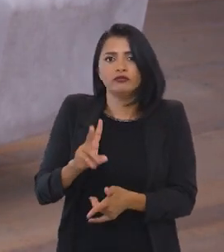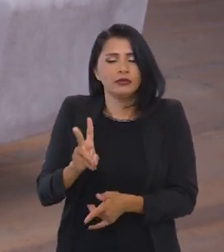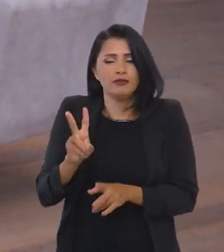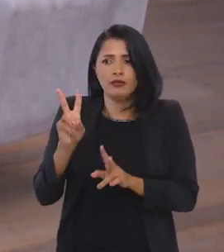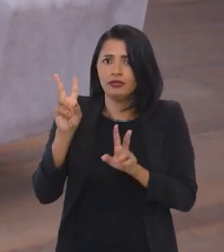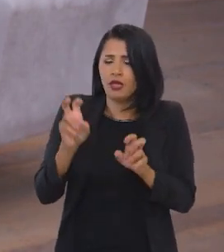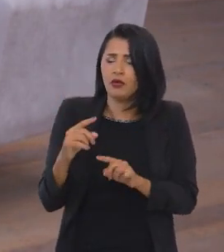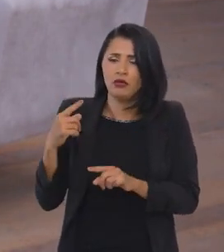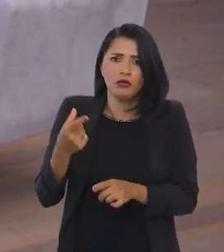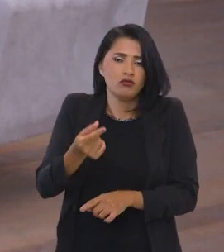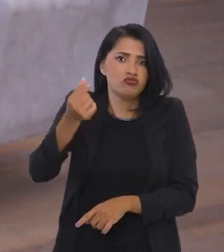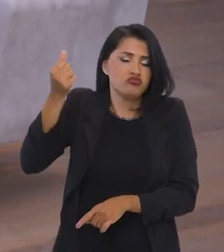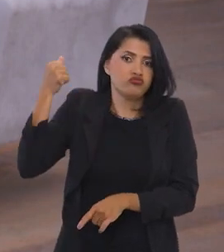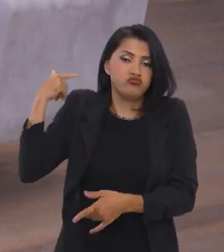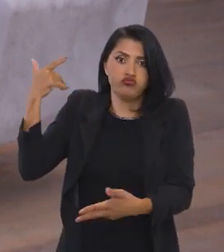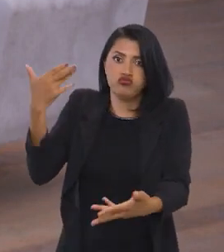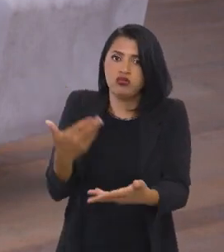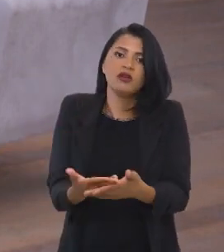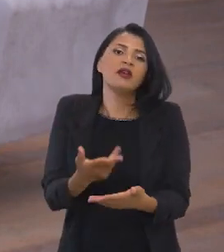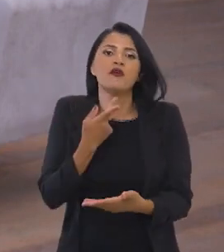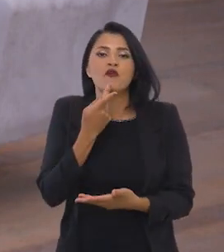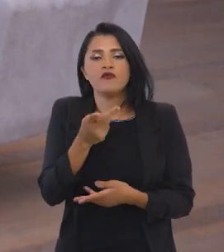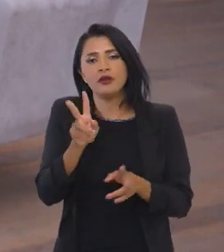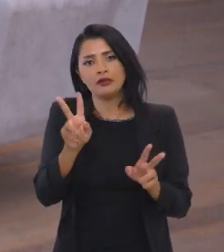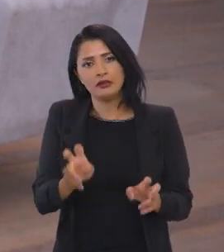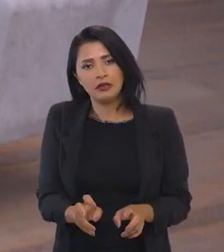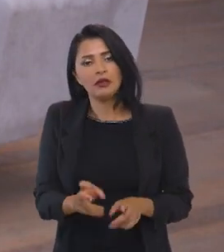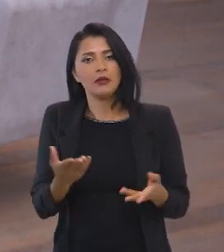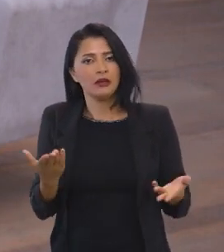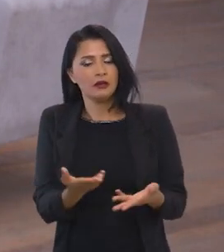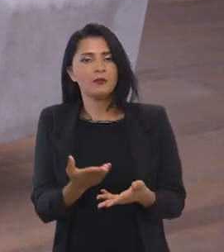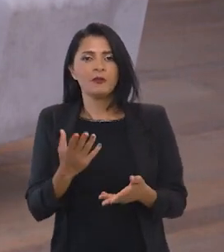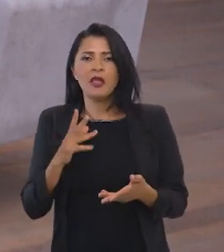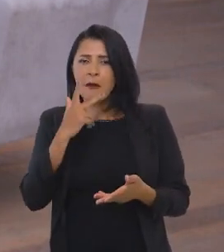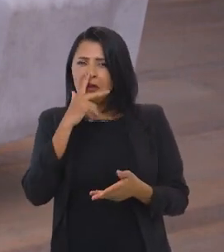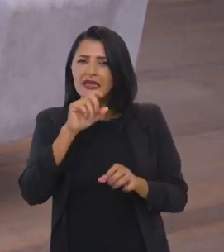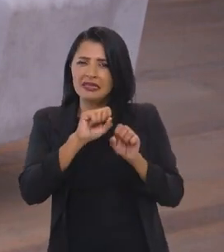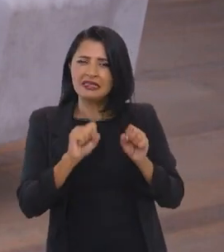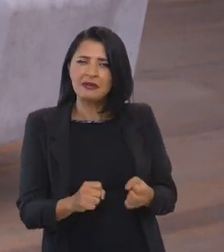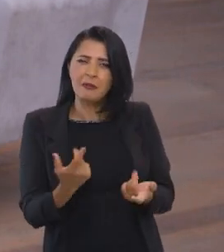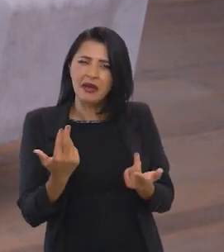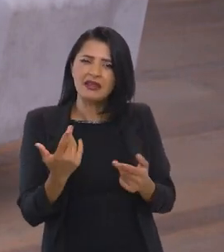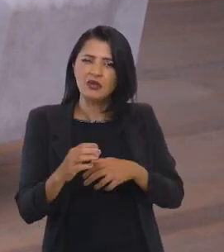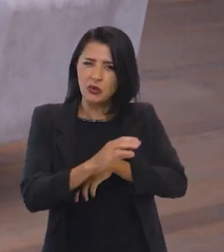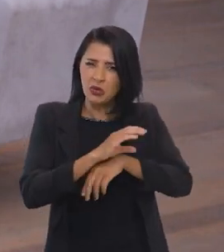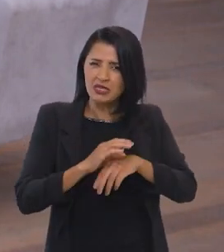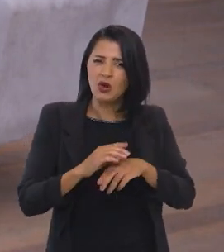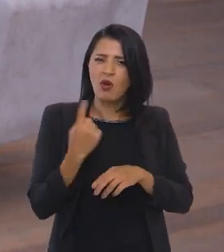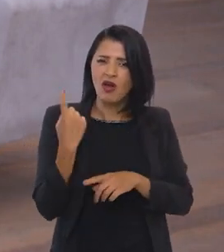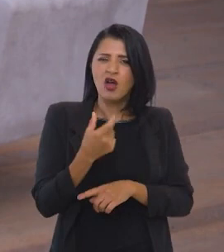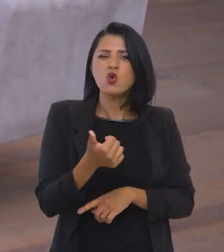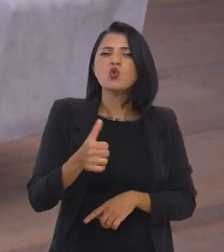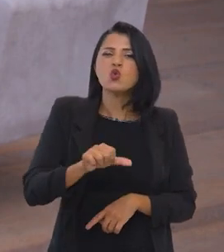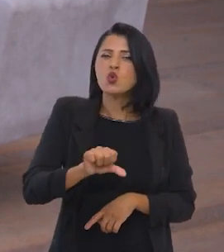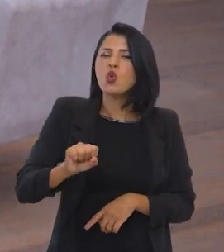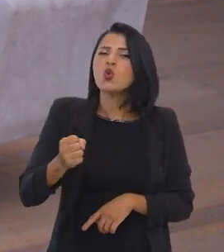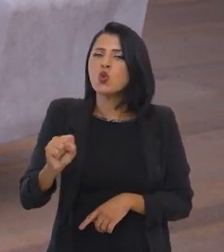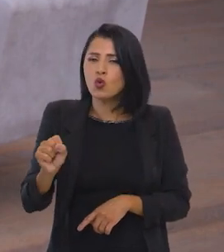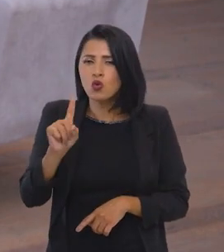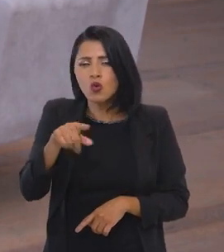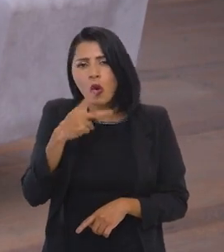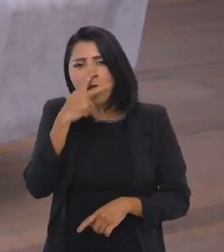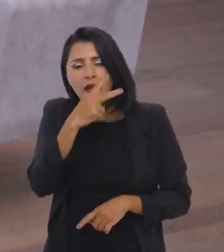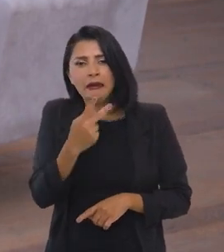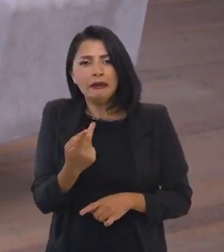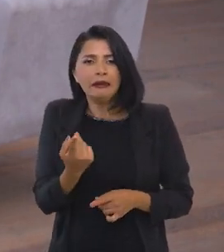o mundo é mundo, a gente fala de reforma tributária no Brasil. O sistema é muito parecido hoje com a definição de 88 da Constituição. É muito